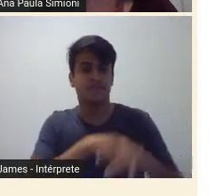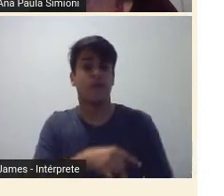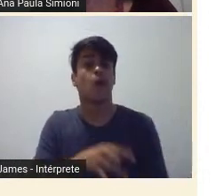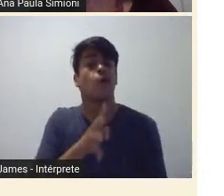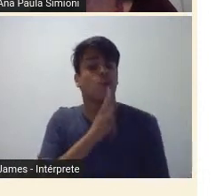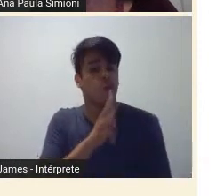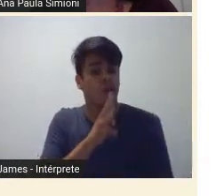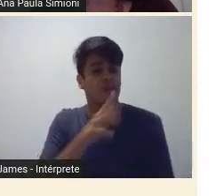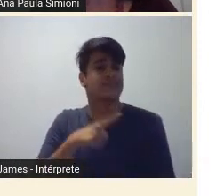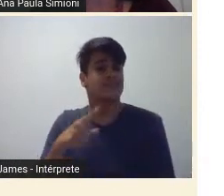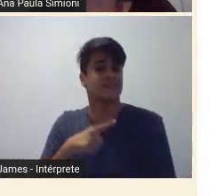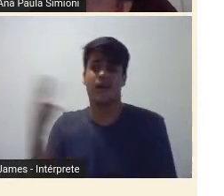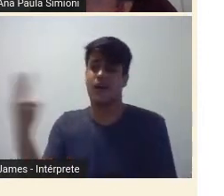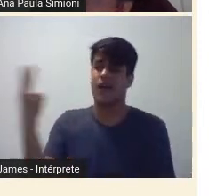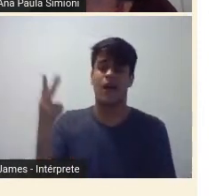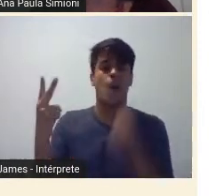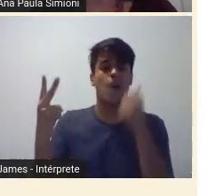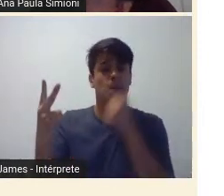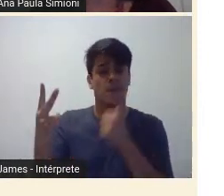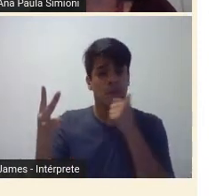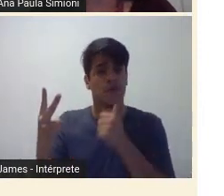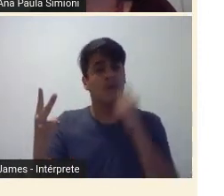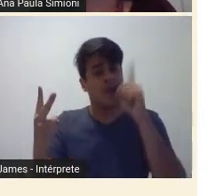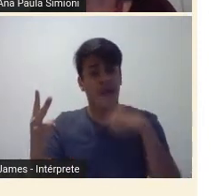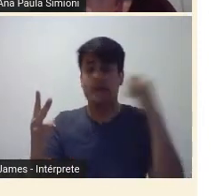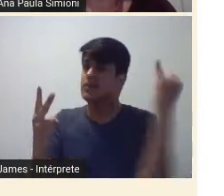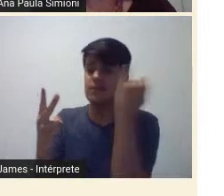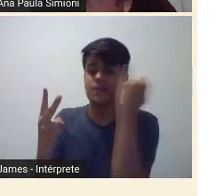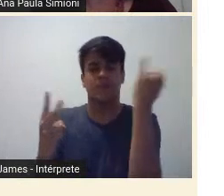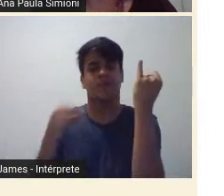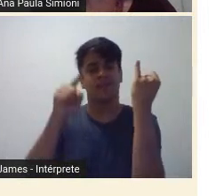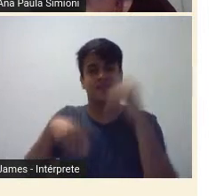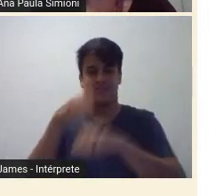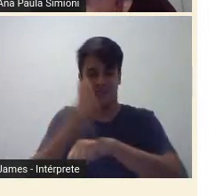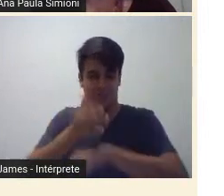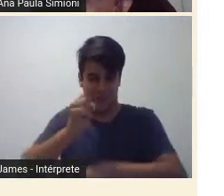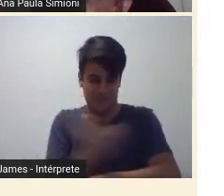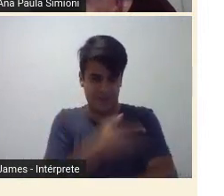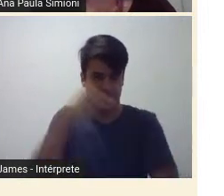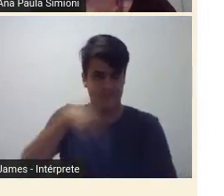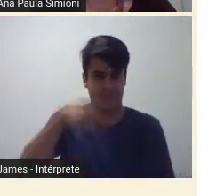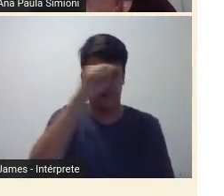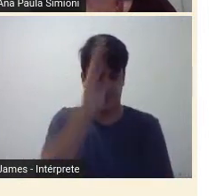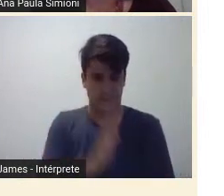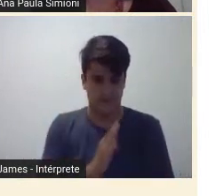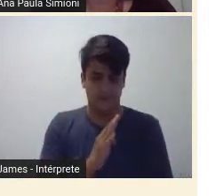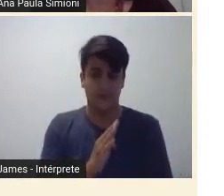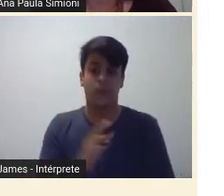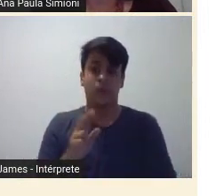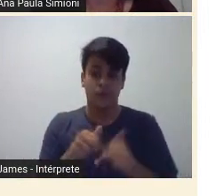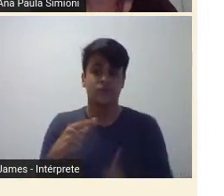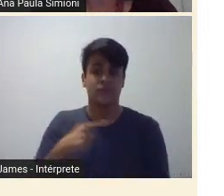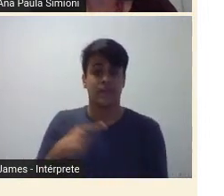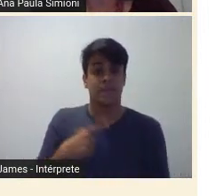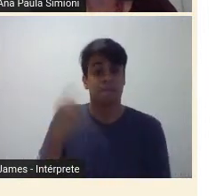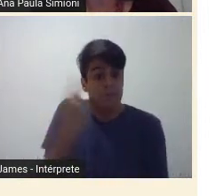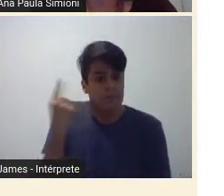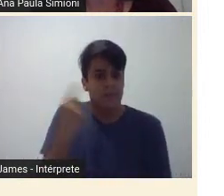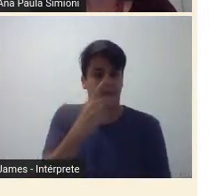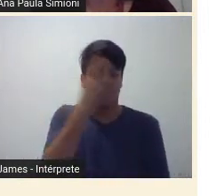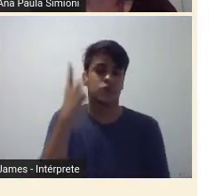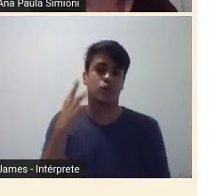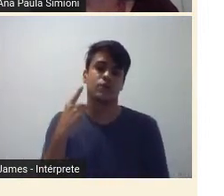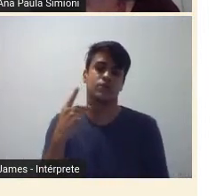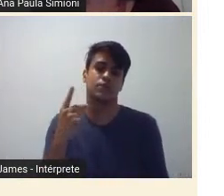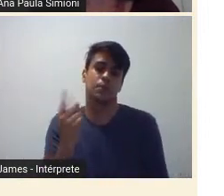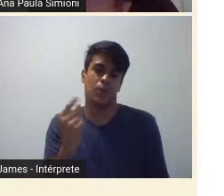personalidades muito importantes no modernismo brasileiro. Então, elas têm esse primeiro reconhecimento dos pares muito próximos, no caso